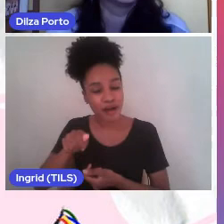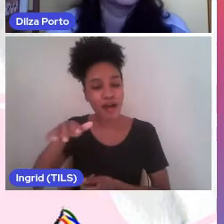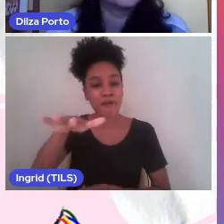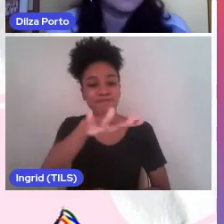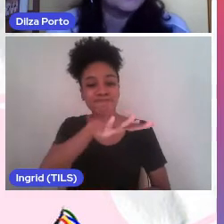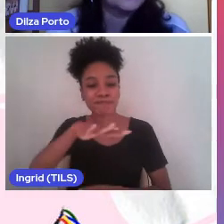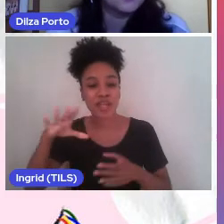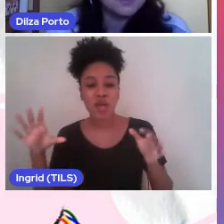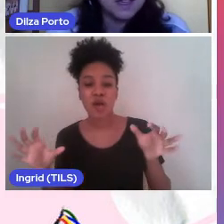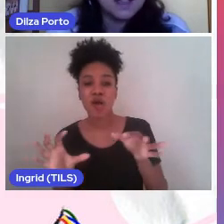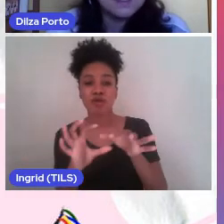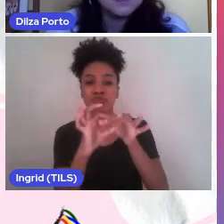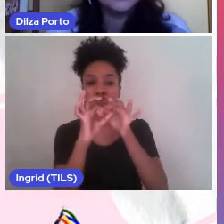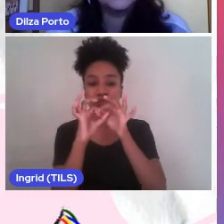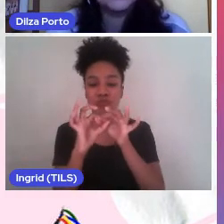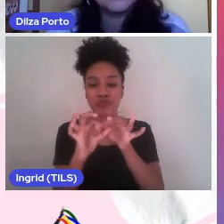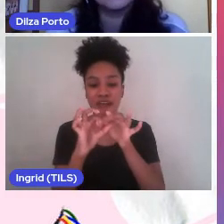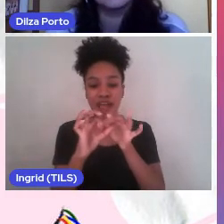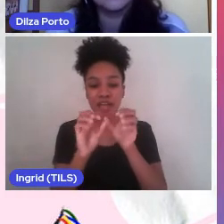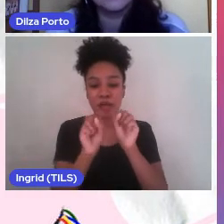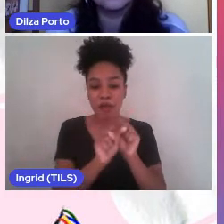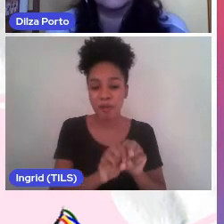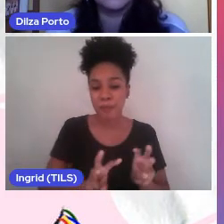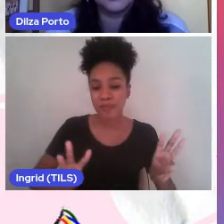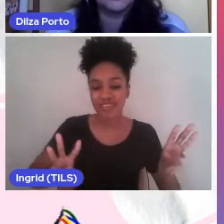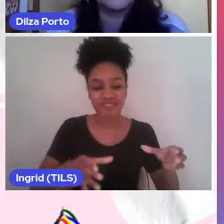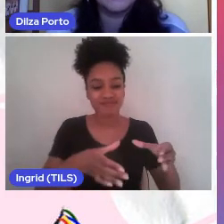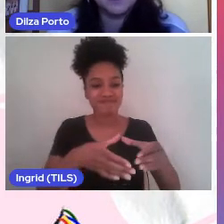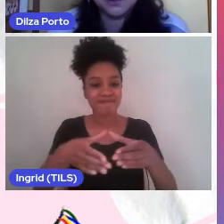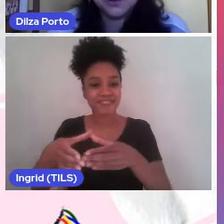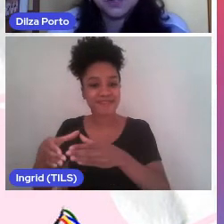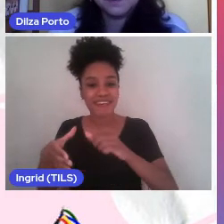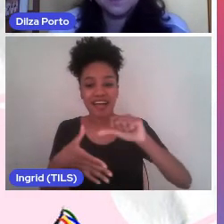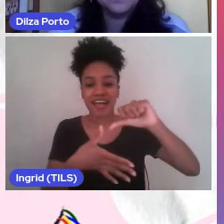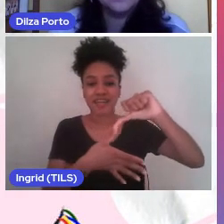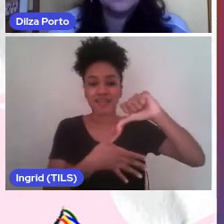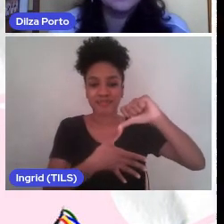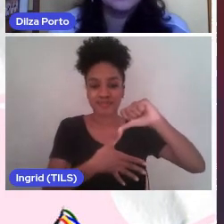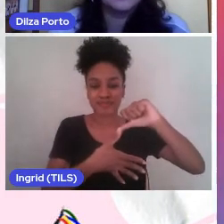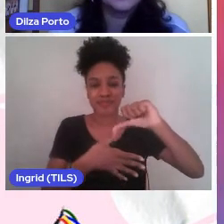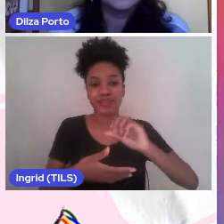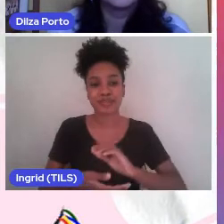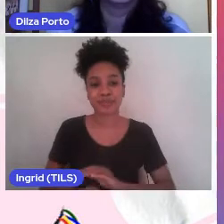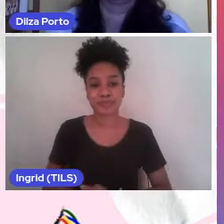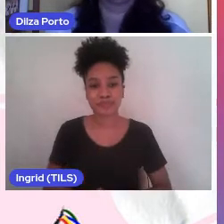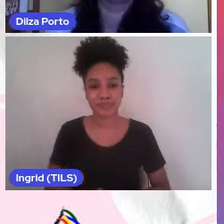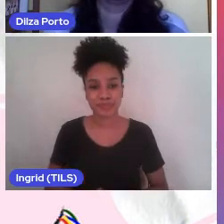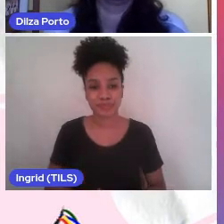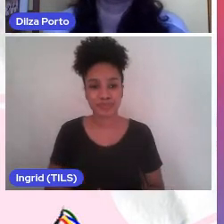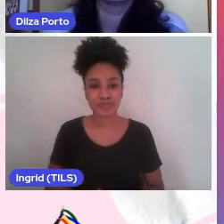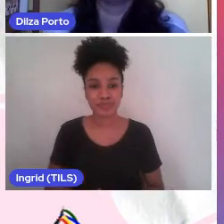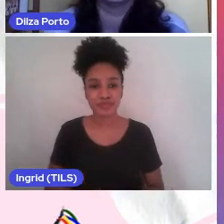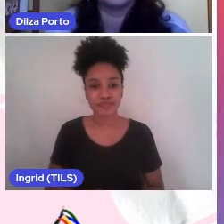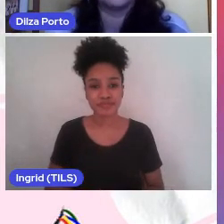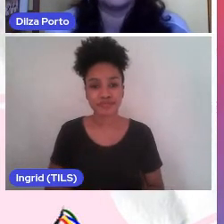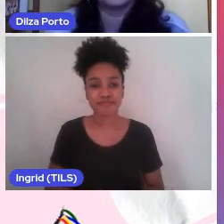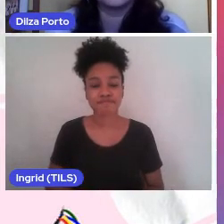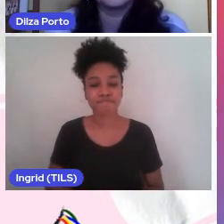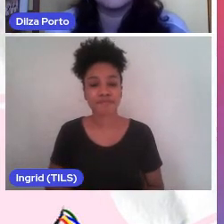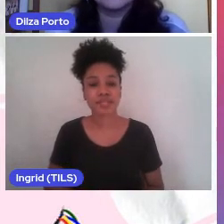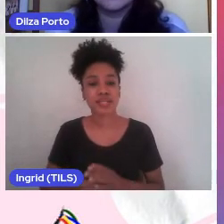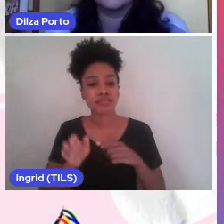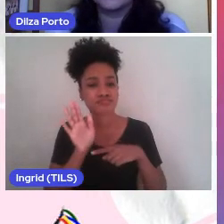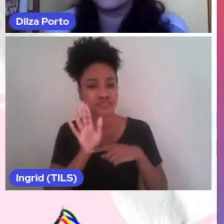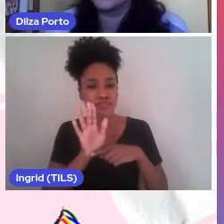entre os diversos portais do bicentenário latino-americanos. Para facilitar, então, a